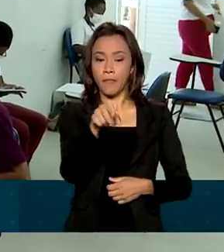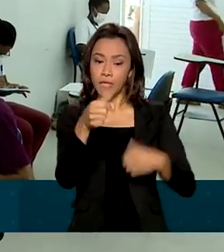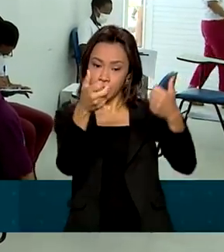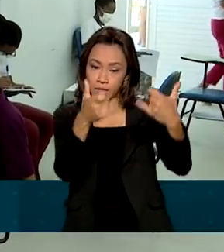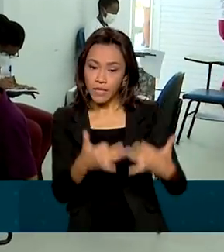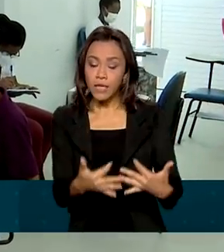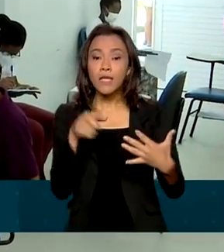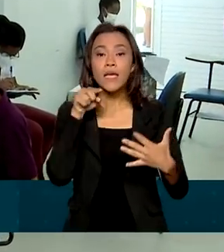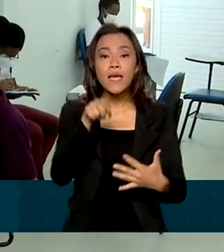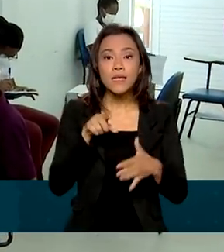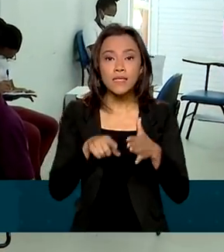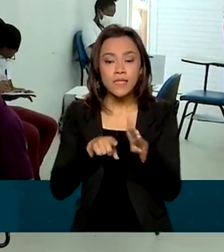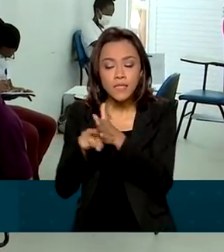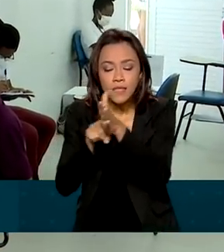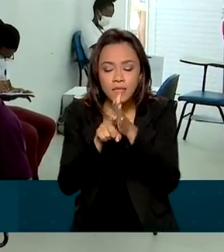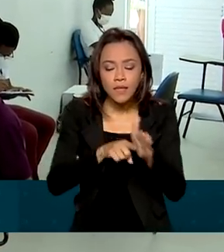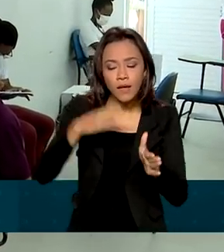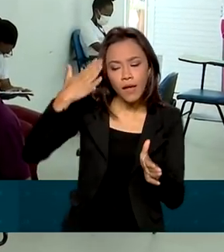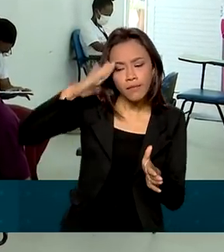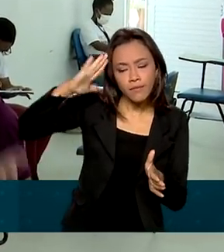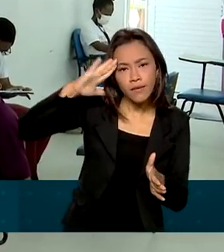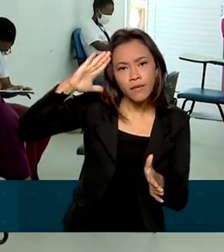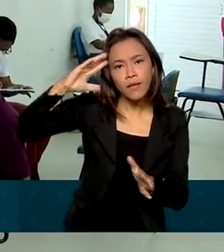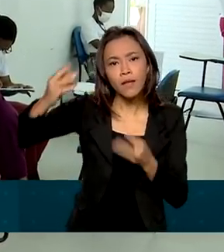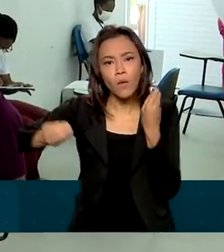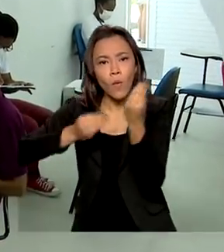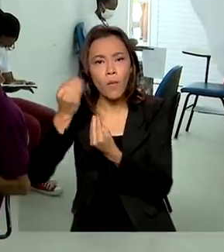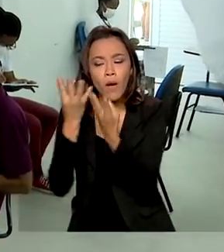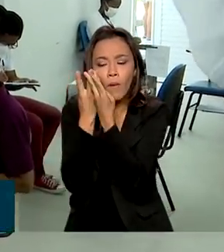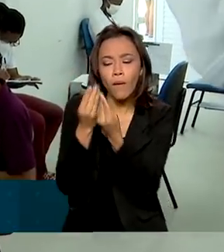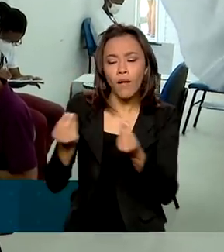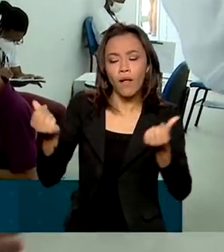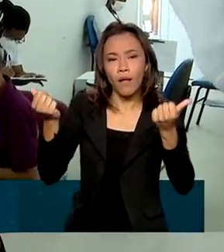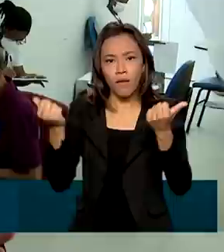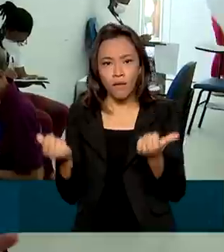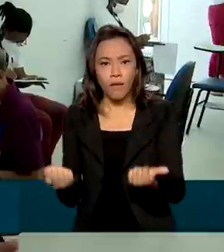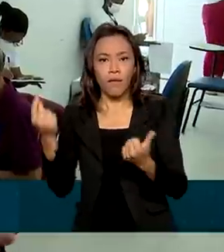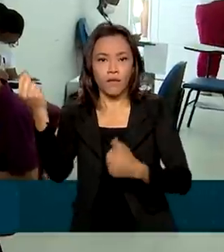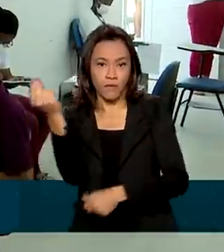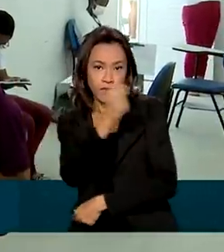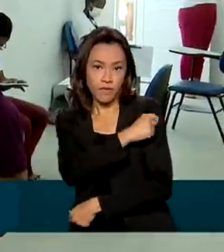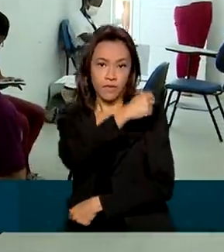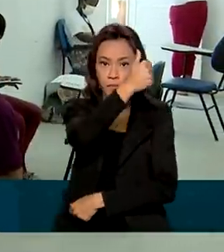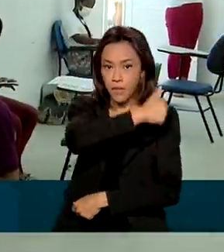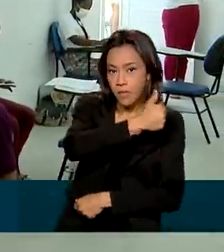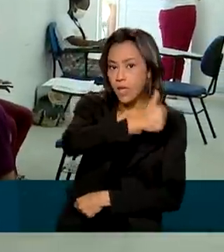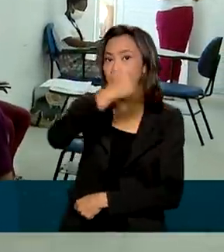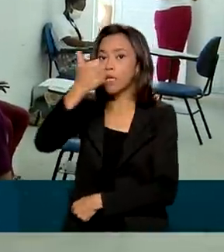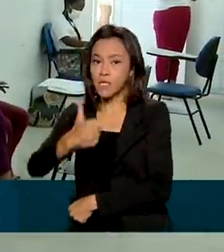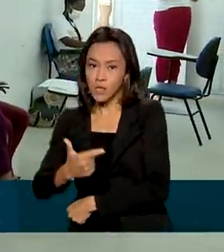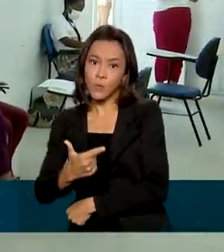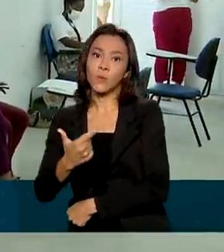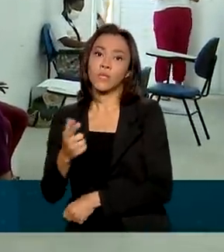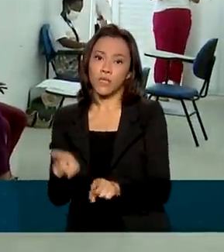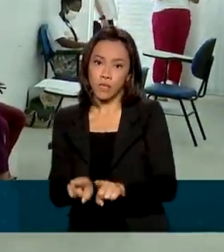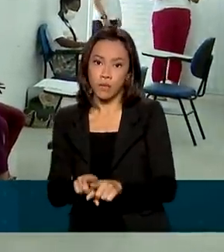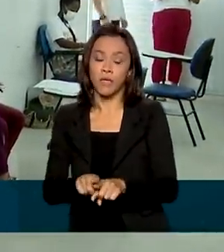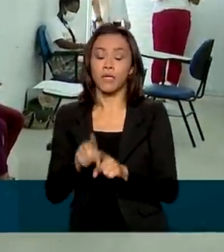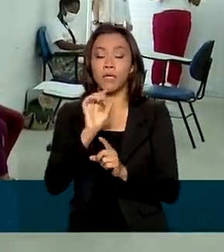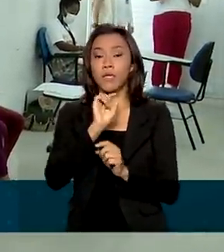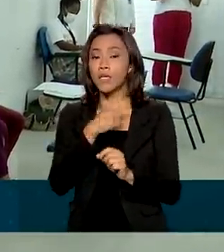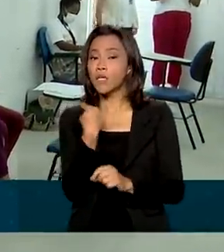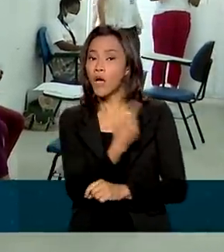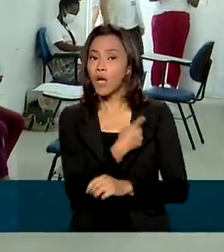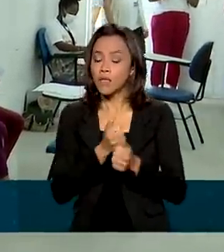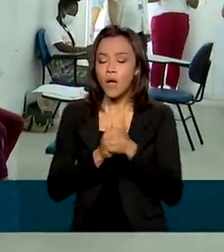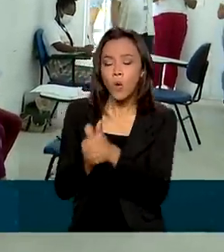a efetividade da vacina, quer dizer, tanto da primeira dose quanto da segunda dose, e, além disso, acompanhar